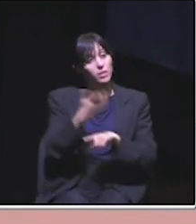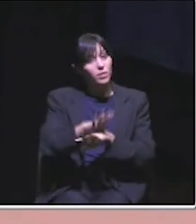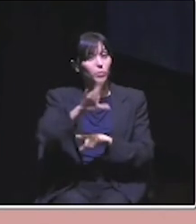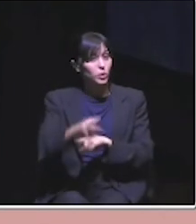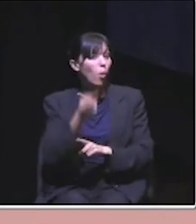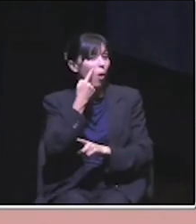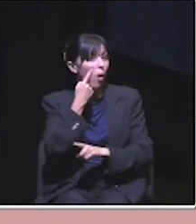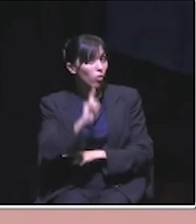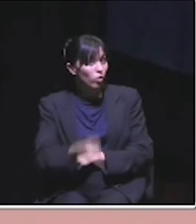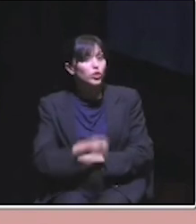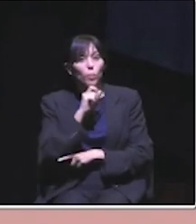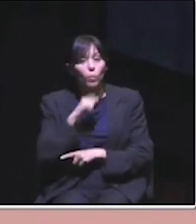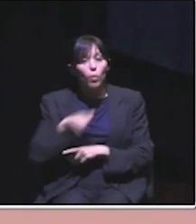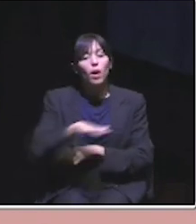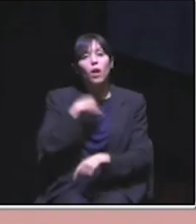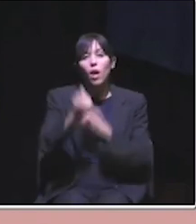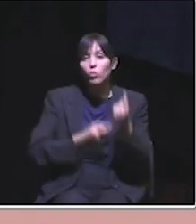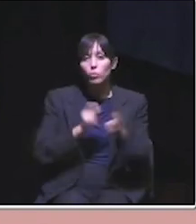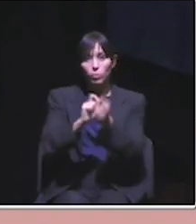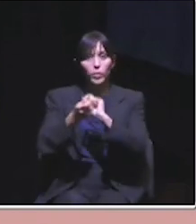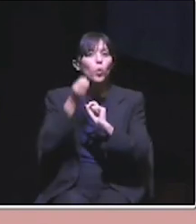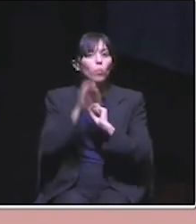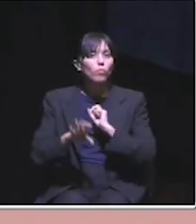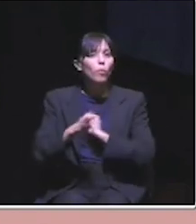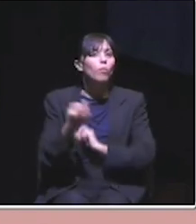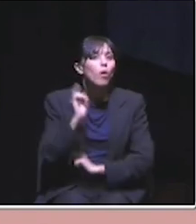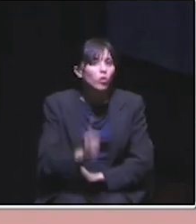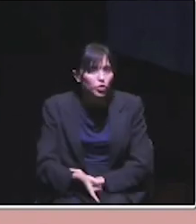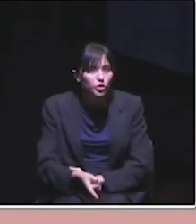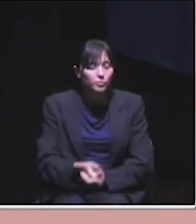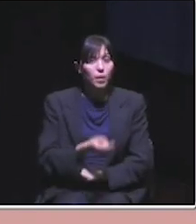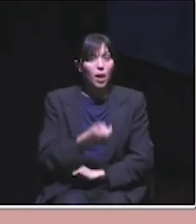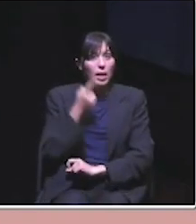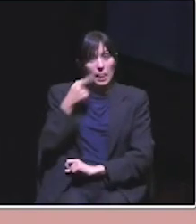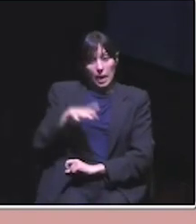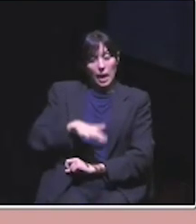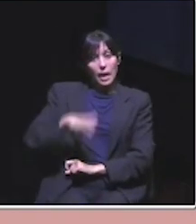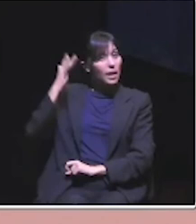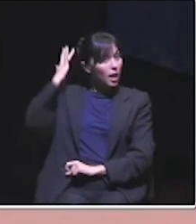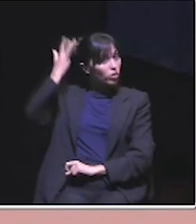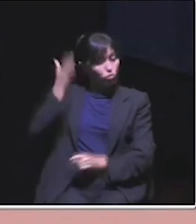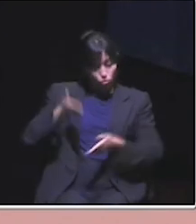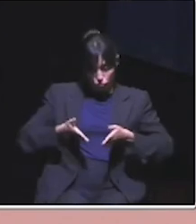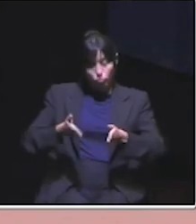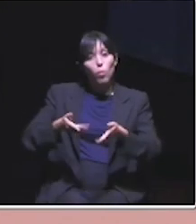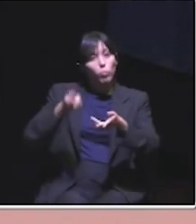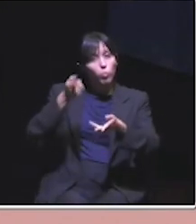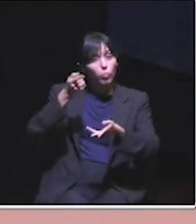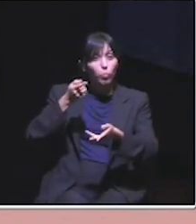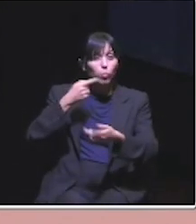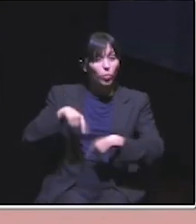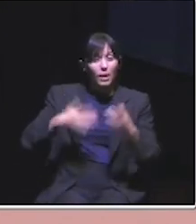simulação do que poderiam ser alguns desses espaços e a transformação nas veredas de Lisboa. Neste caso, Regueirão dos Anjos, cujo espaço público há muito que precisa de ser